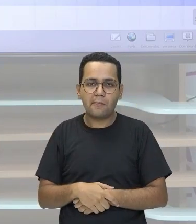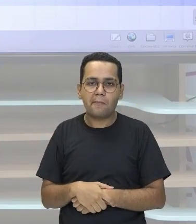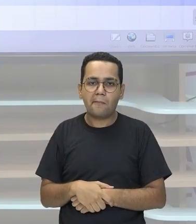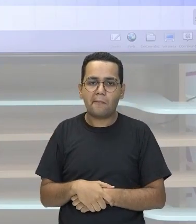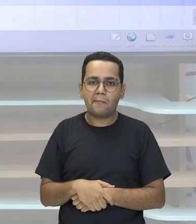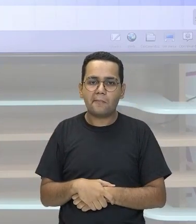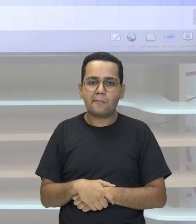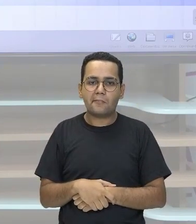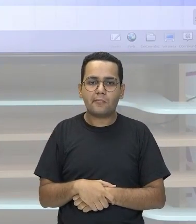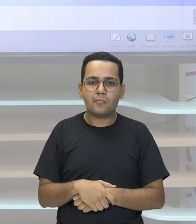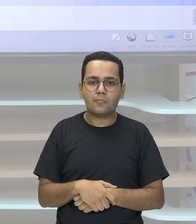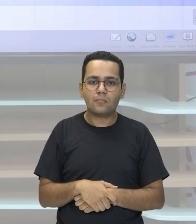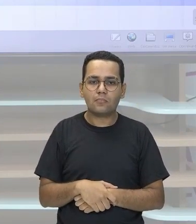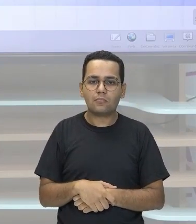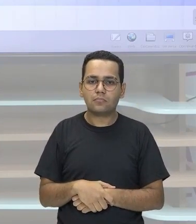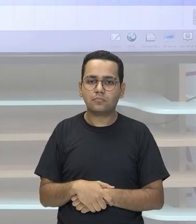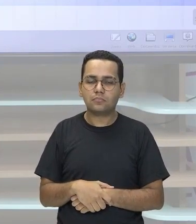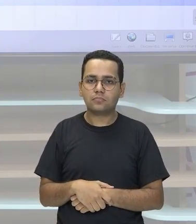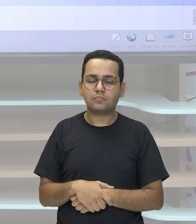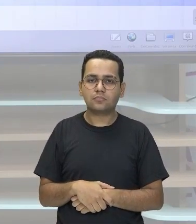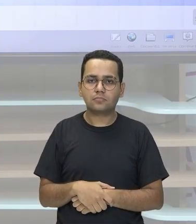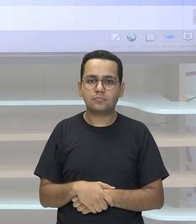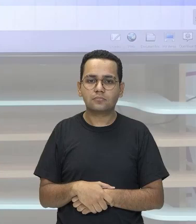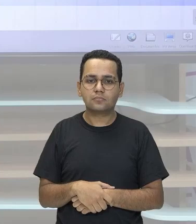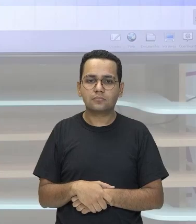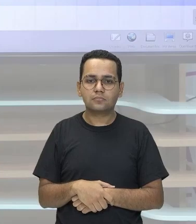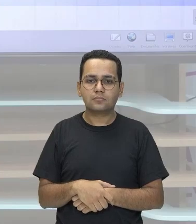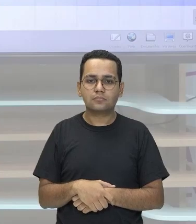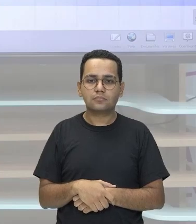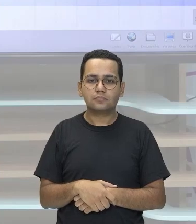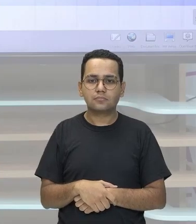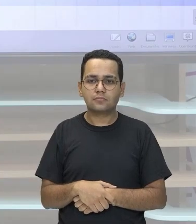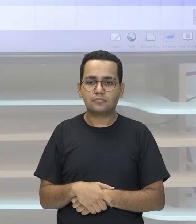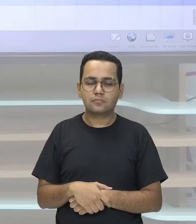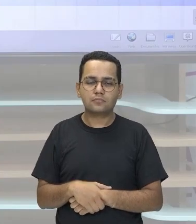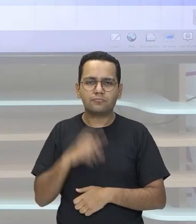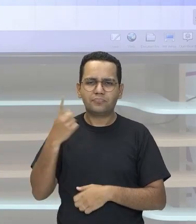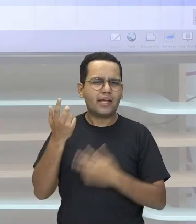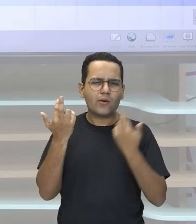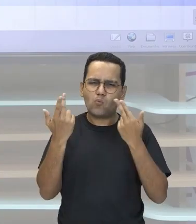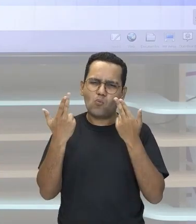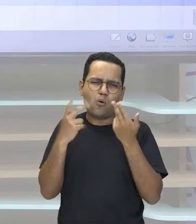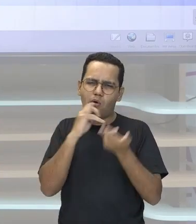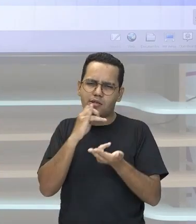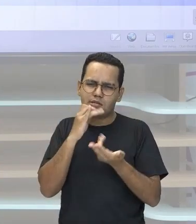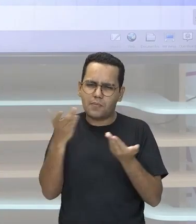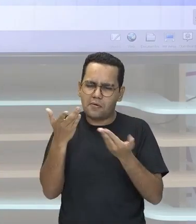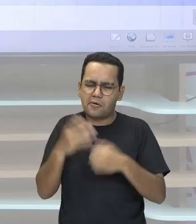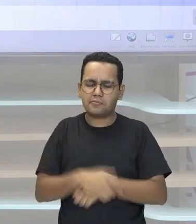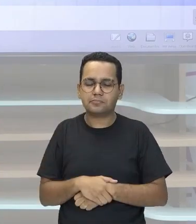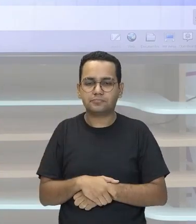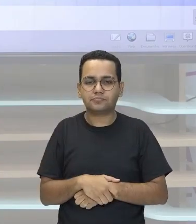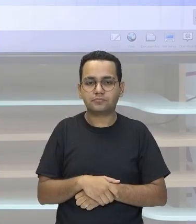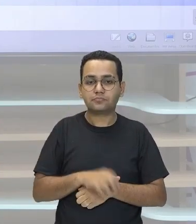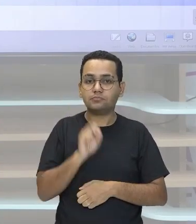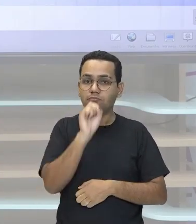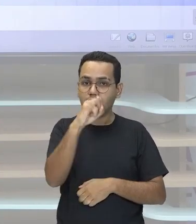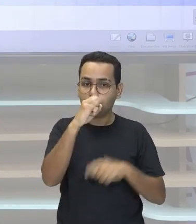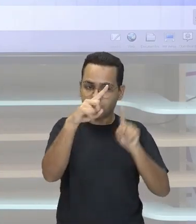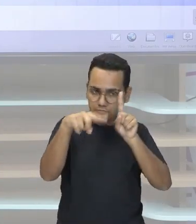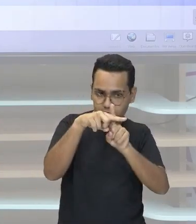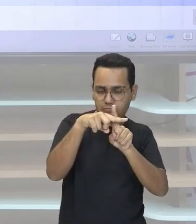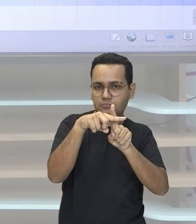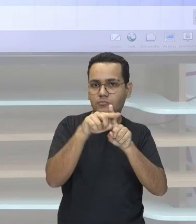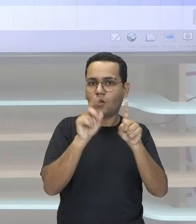Escolhendo uma Traz a outra E aí você observa É adição Então opera Os coeficientes